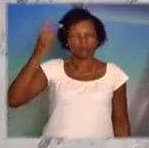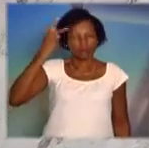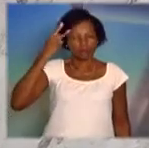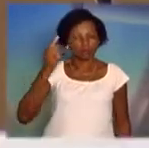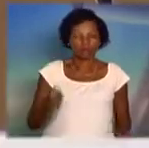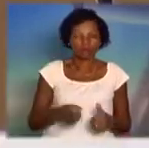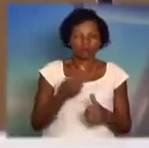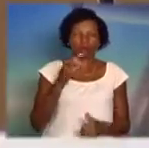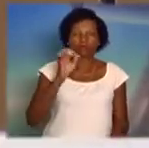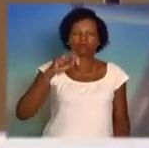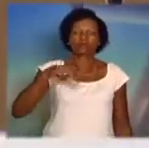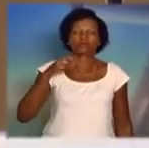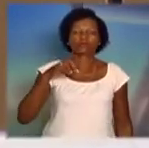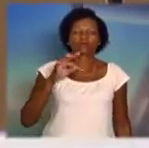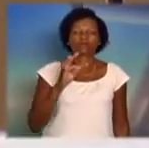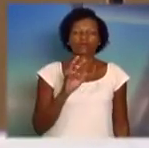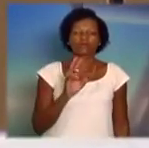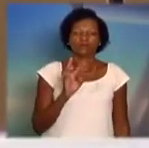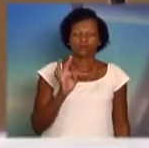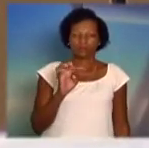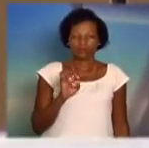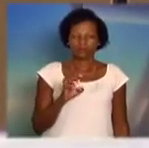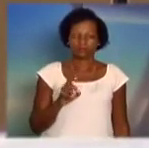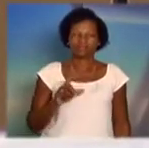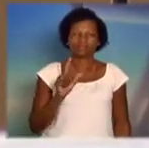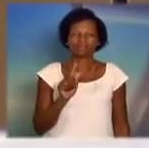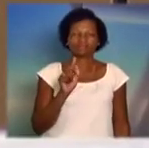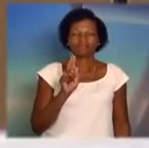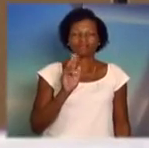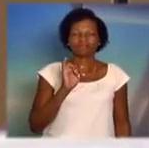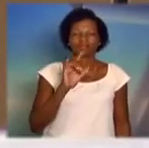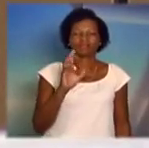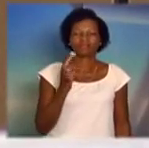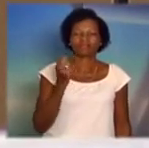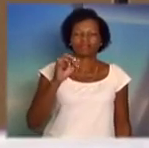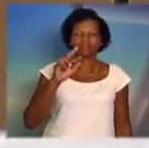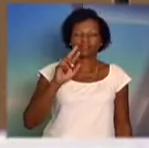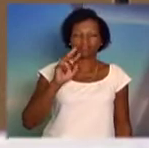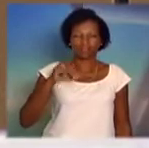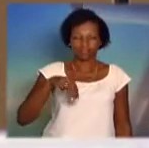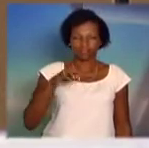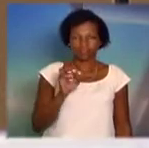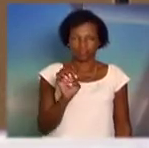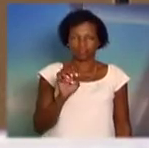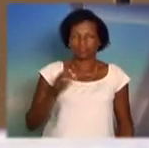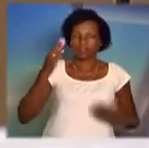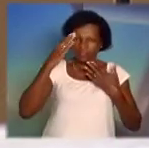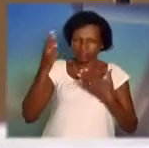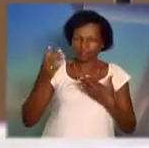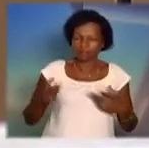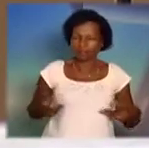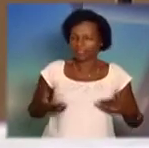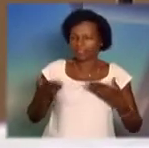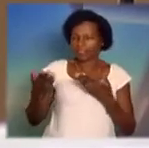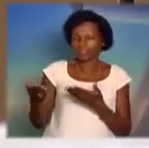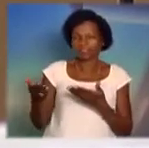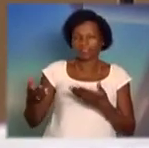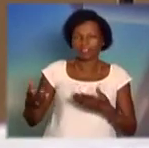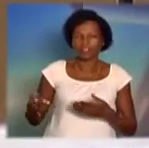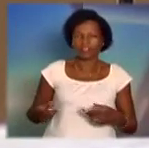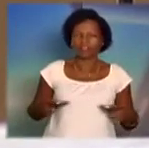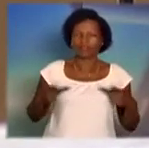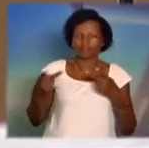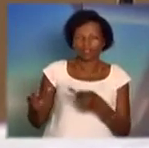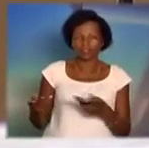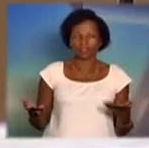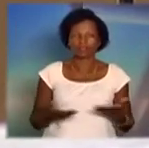Derrite, que faz uma visita, que está de folga hoje, aproveitou para nos visitar. Muito obrigado, Derrite, pela visita. Abraço a todos do seu batalhão, do seu grupo de